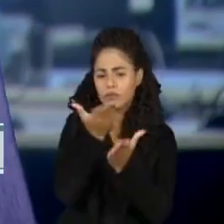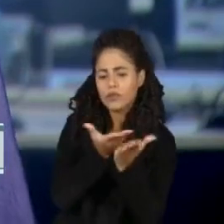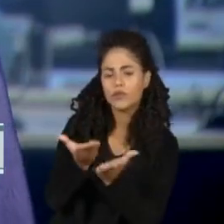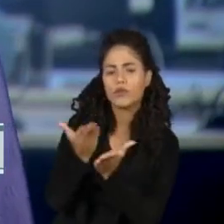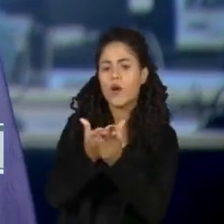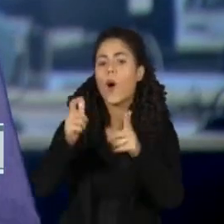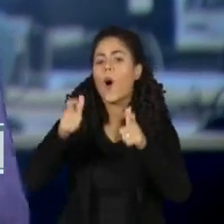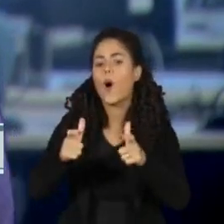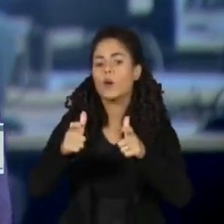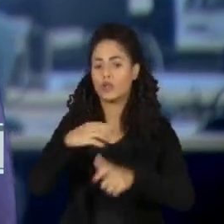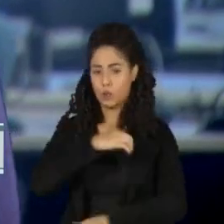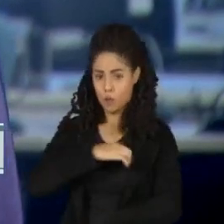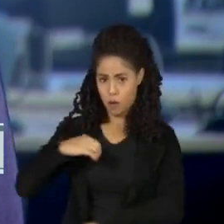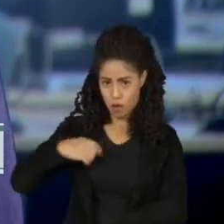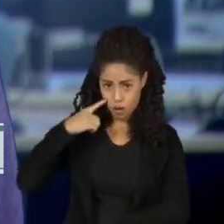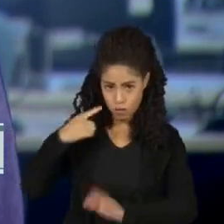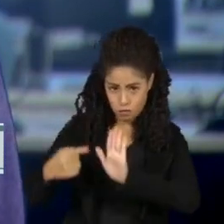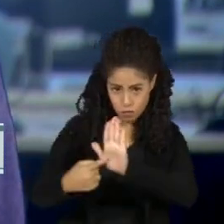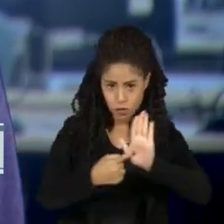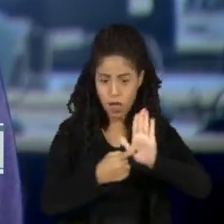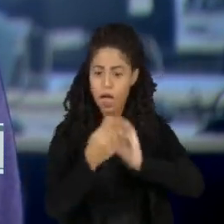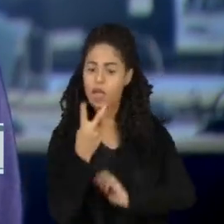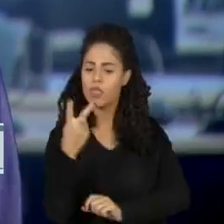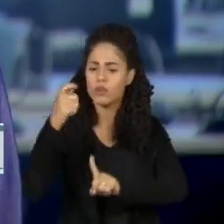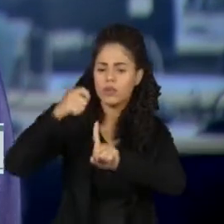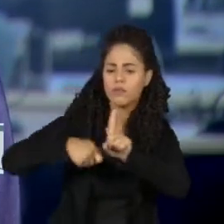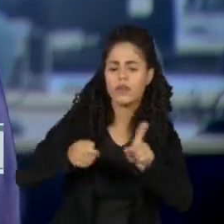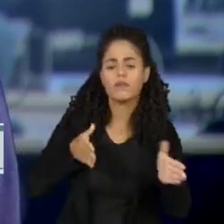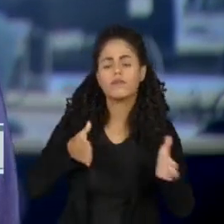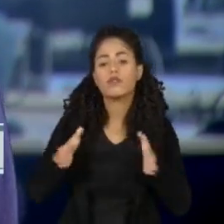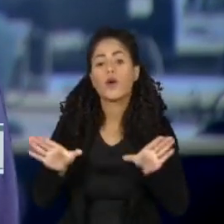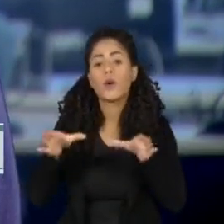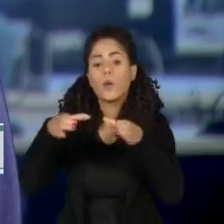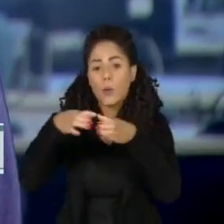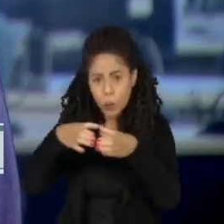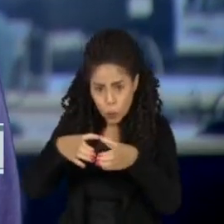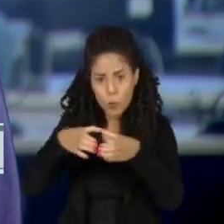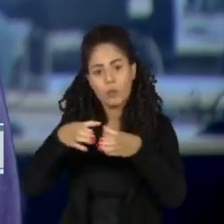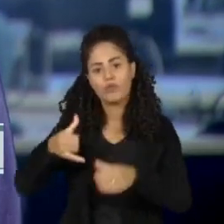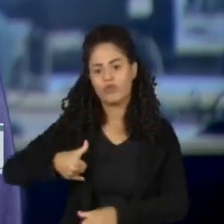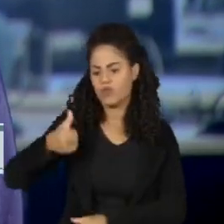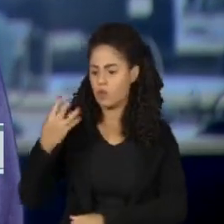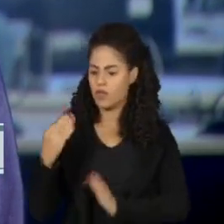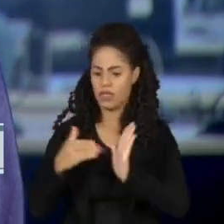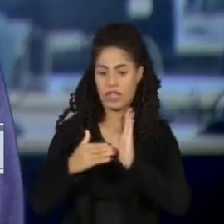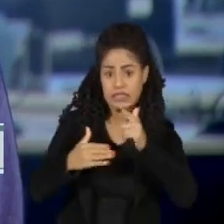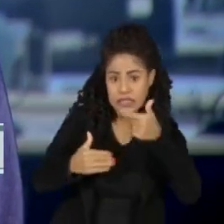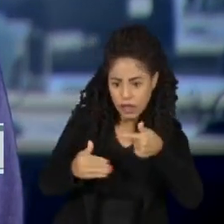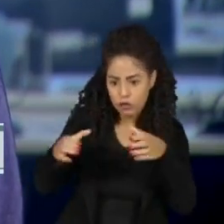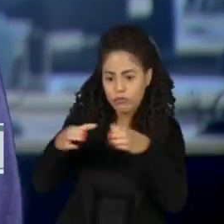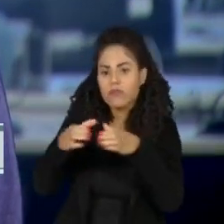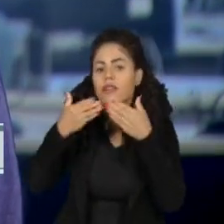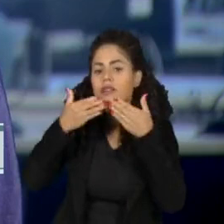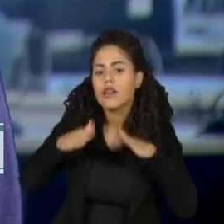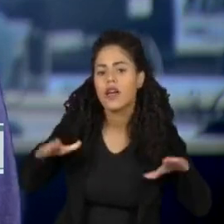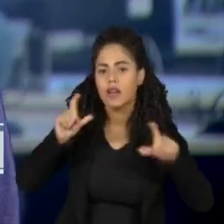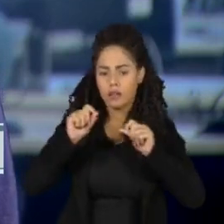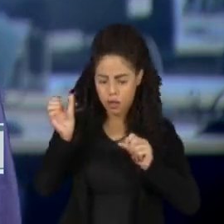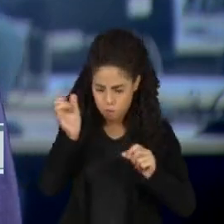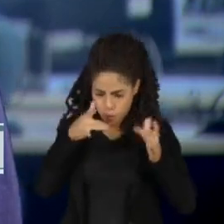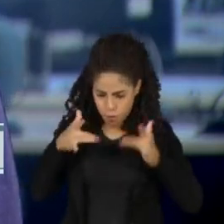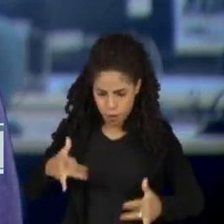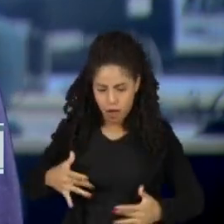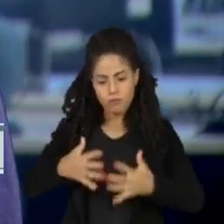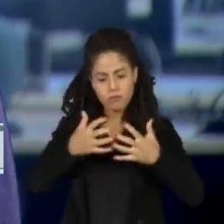Os pesquisadores avaliaram durante dois meses um grupo de crianças de 4 a 7 anos e concluíram que o sistema imunológico